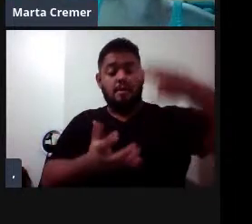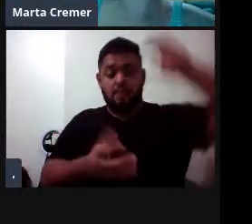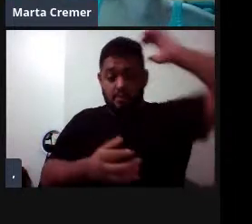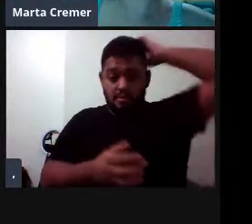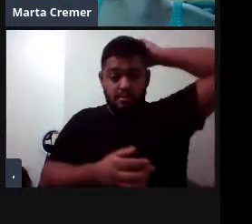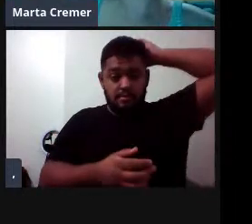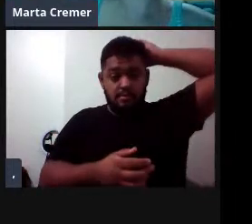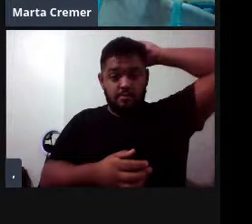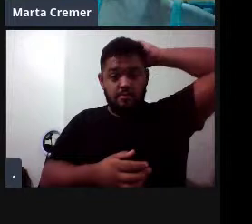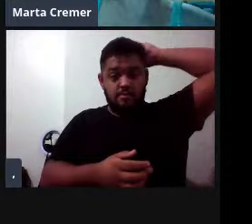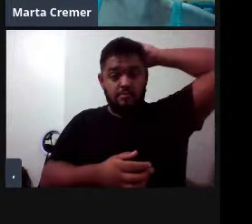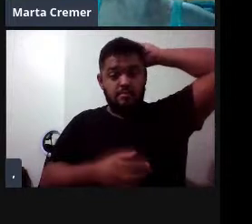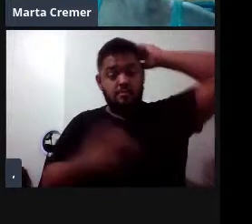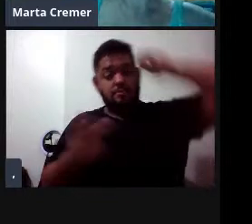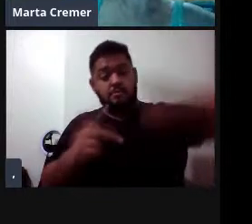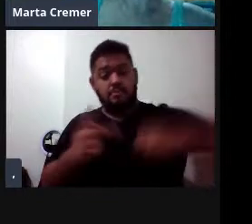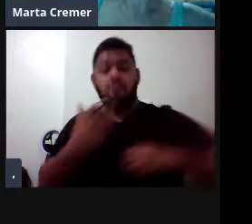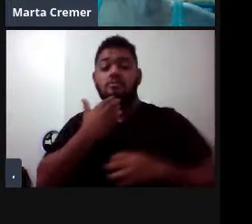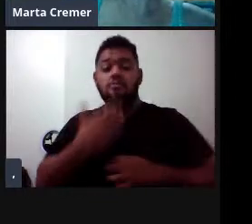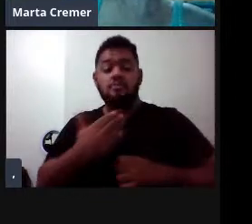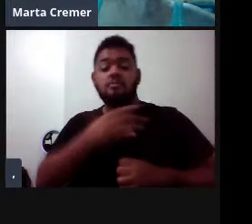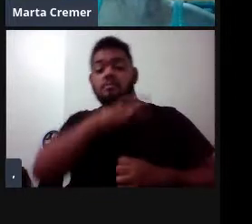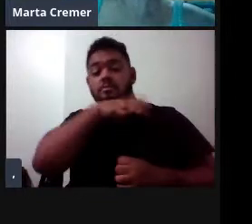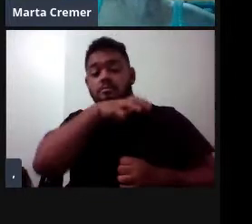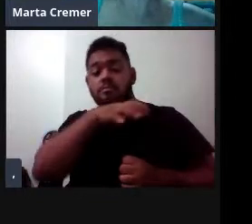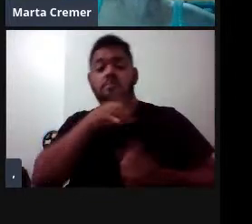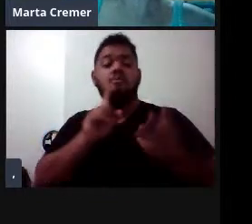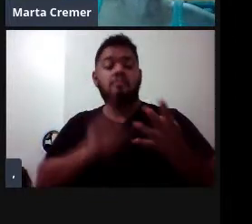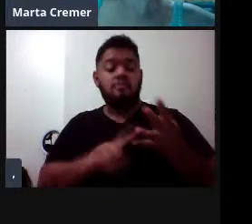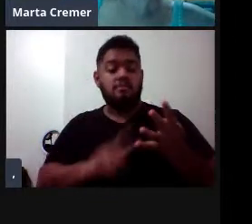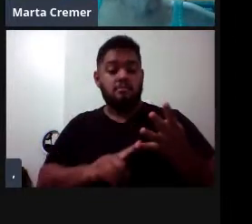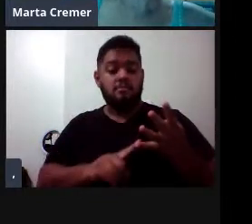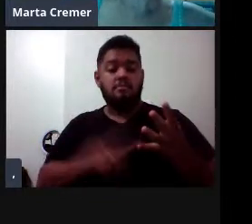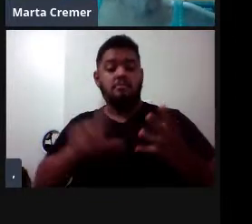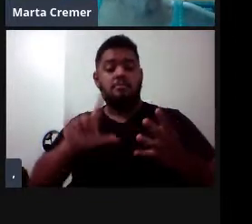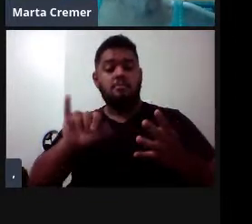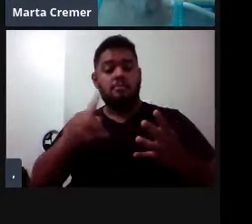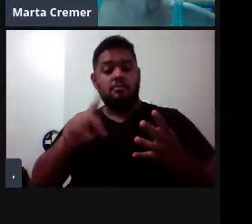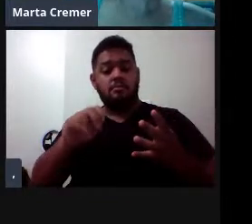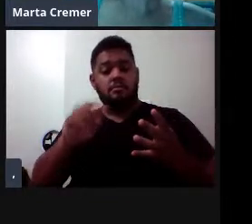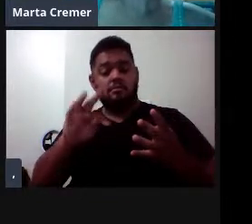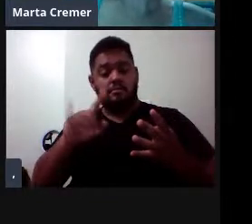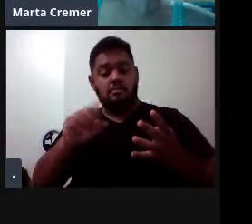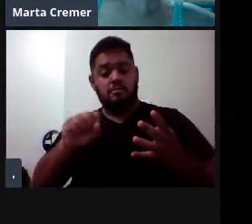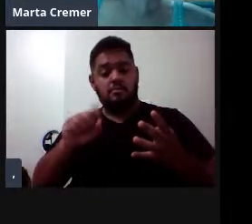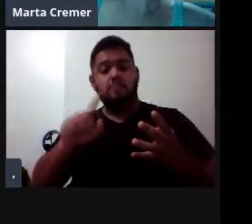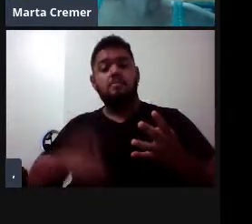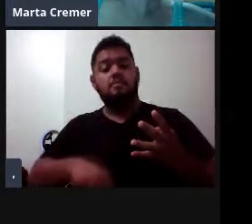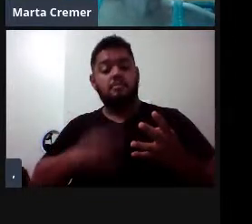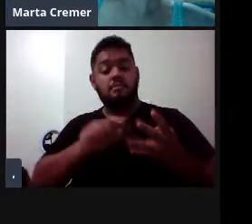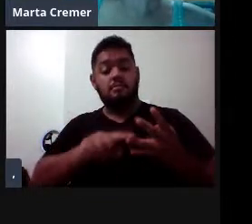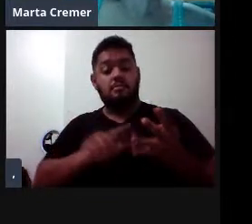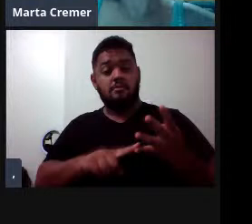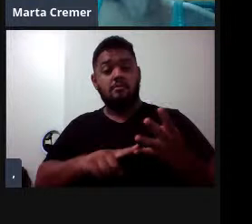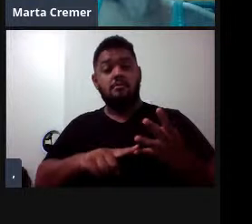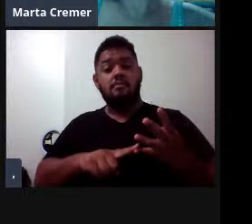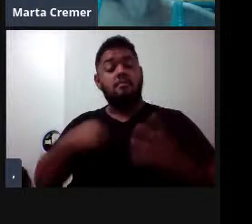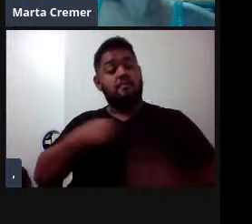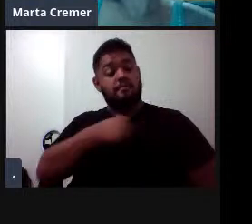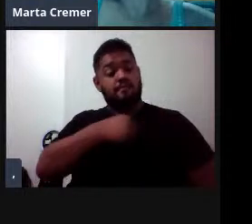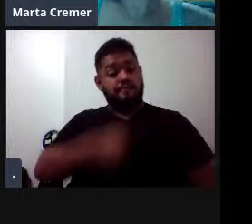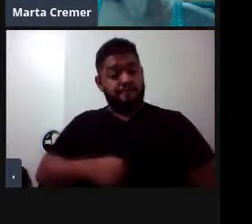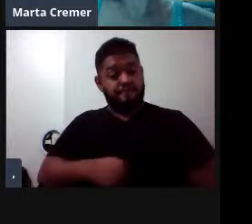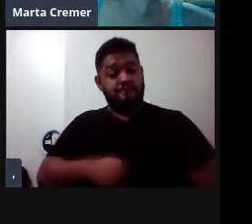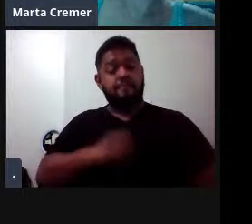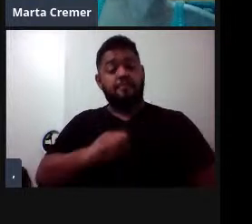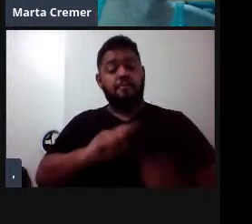né, que é o caso dessas duas espécies, e depois o Lipotes, que é o caso do Yantzi, aqui na China, né, então o Lipotes é essa